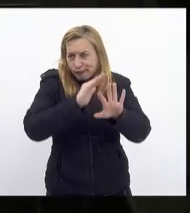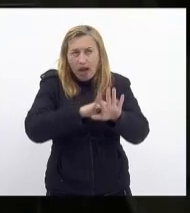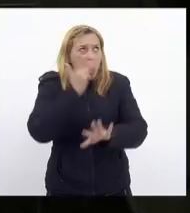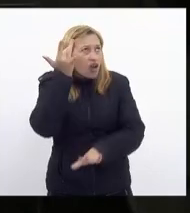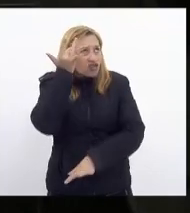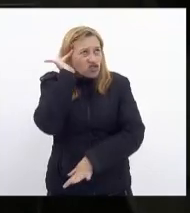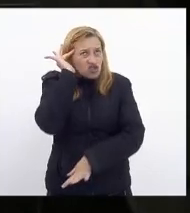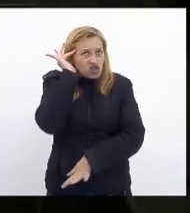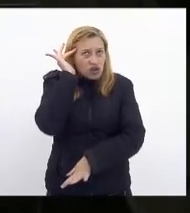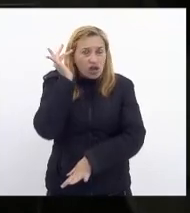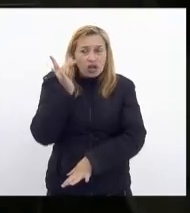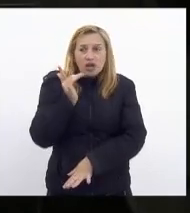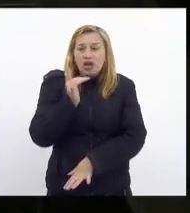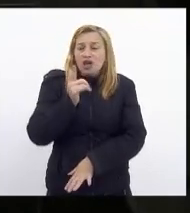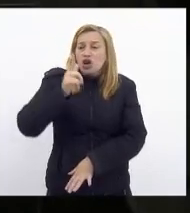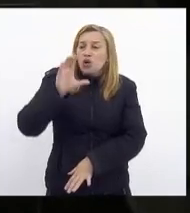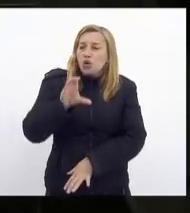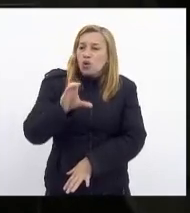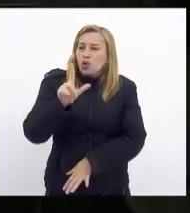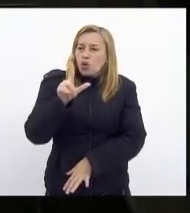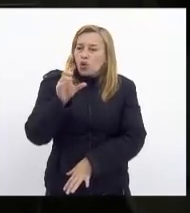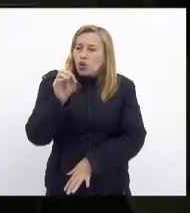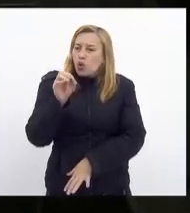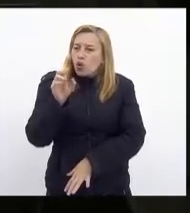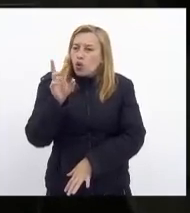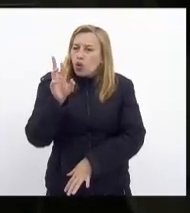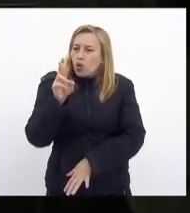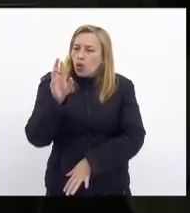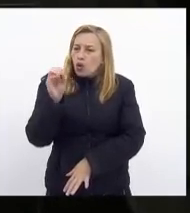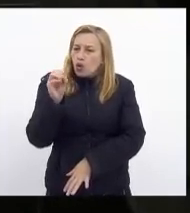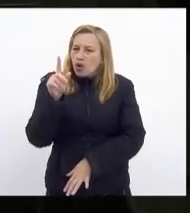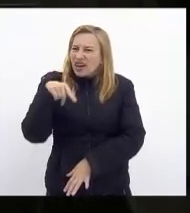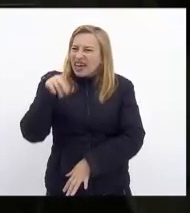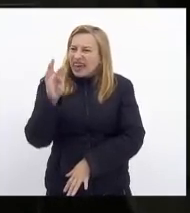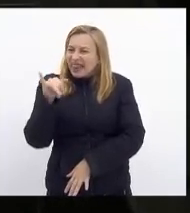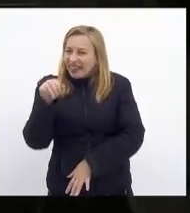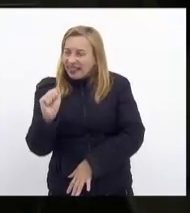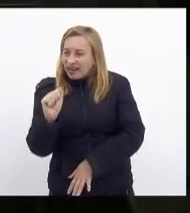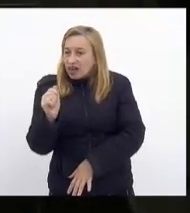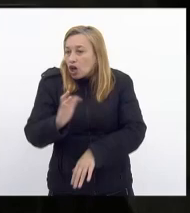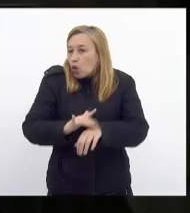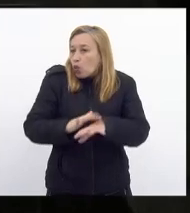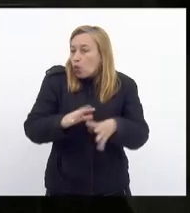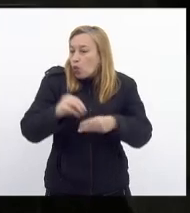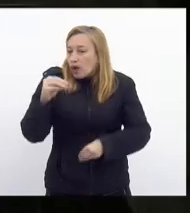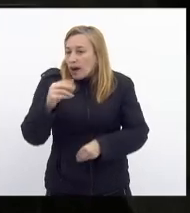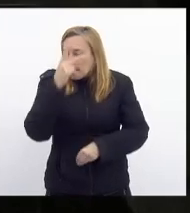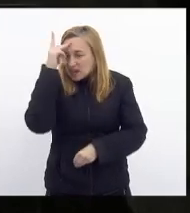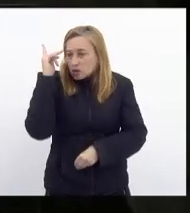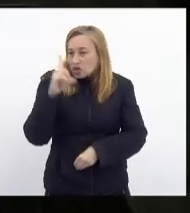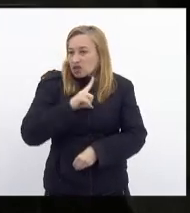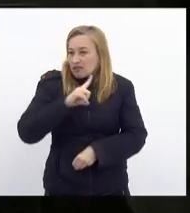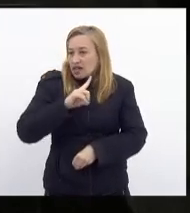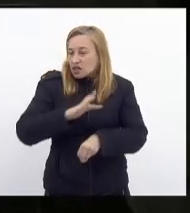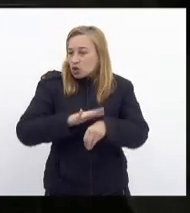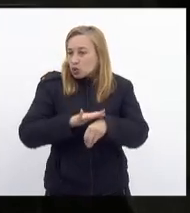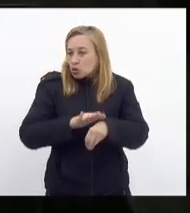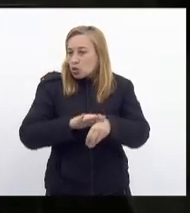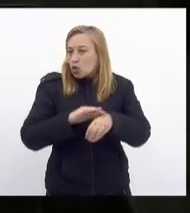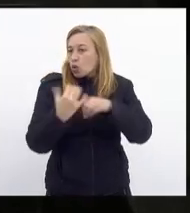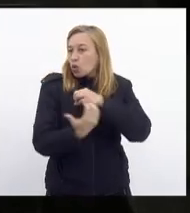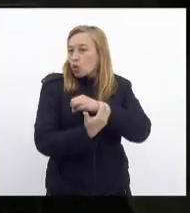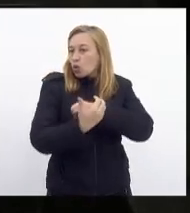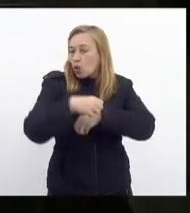achar que kit de cloroquina ia curar alguém que adquirisse a covid ou ia